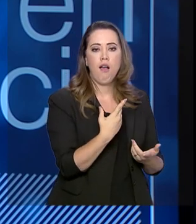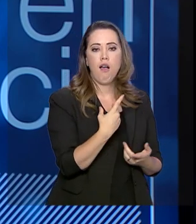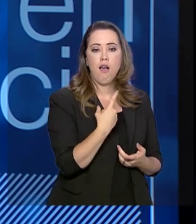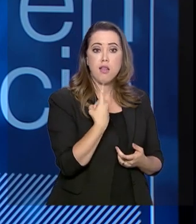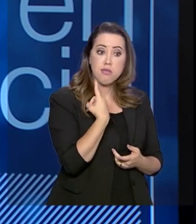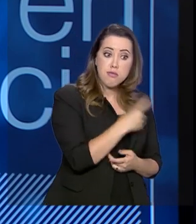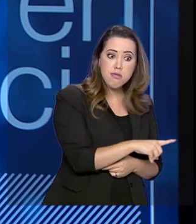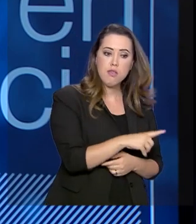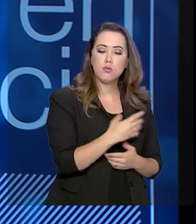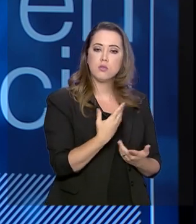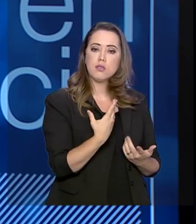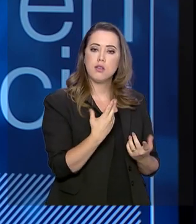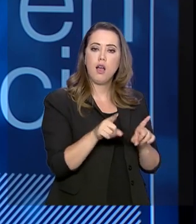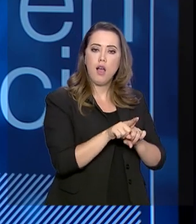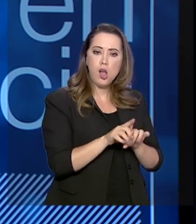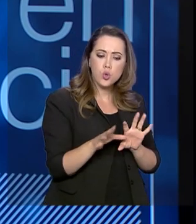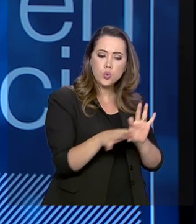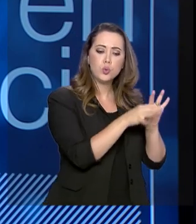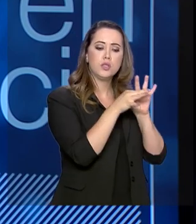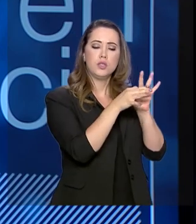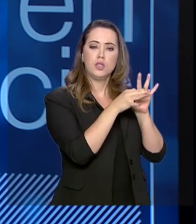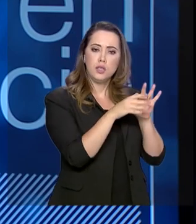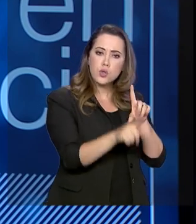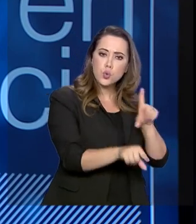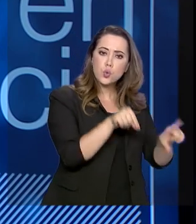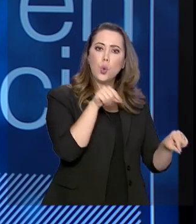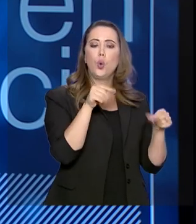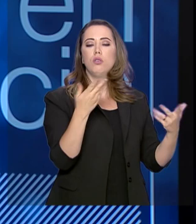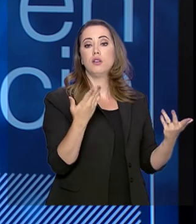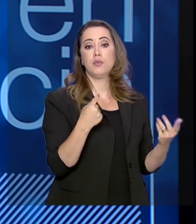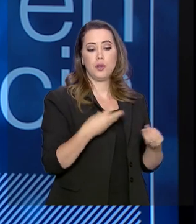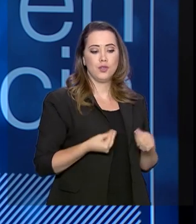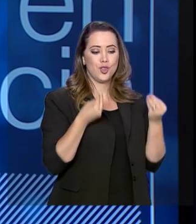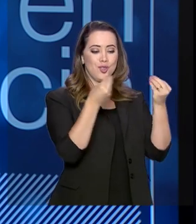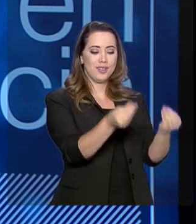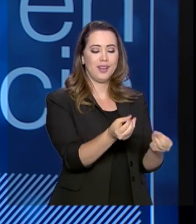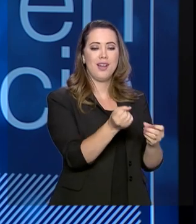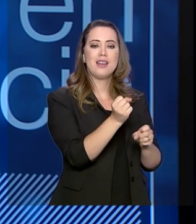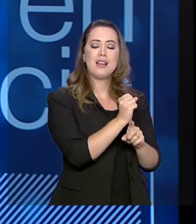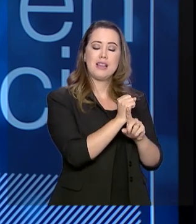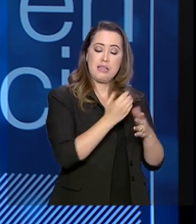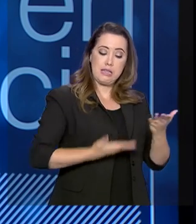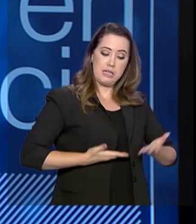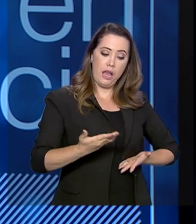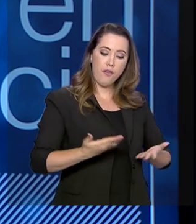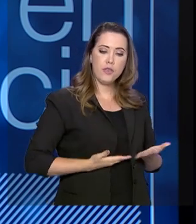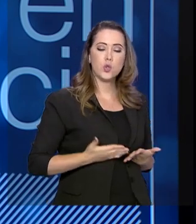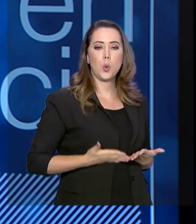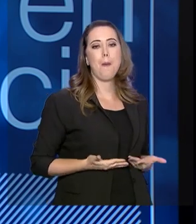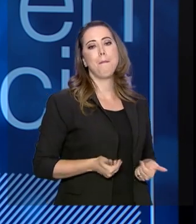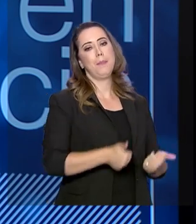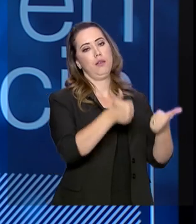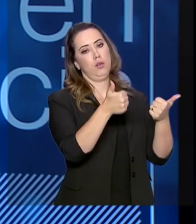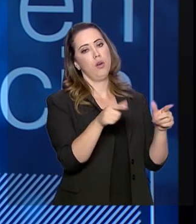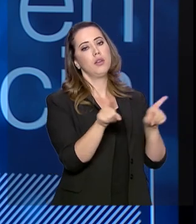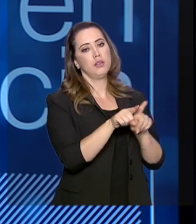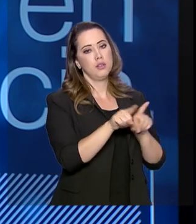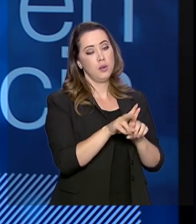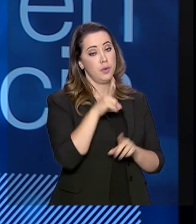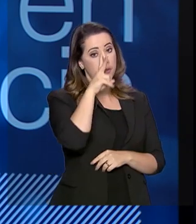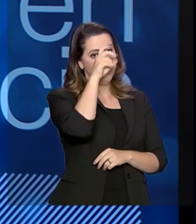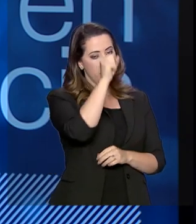parte no processo decisório, porque com isso a gente certamente entregará serviços públicos de maior qualidade, mas também